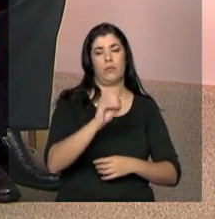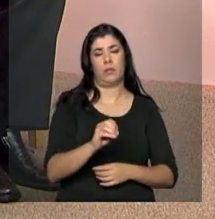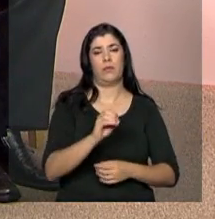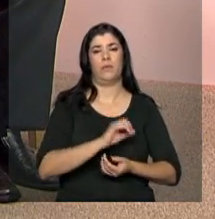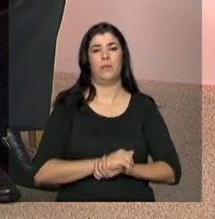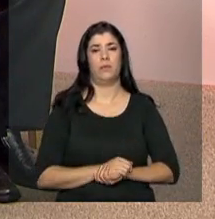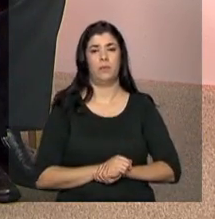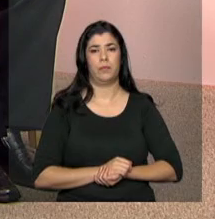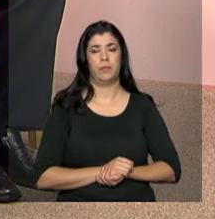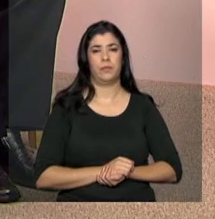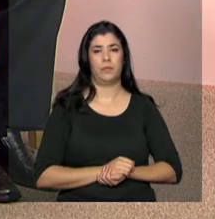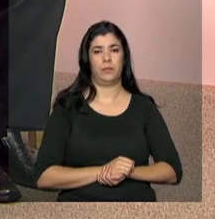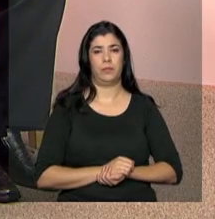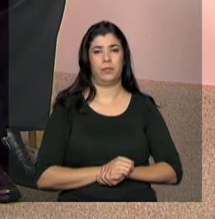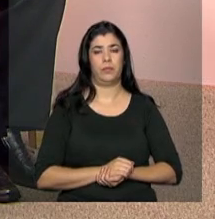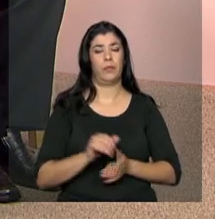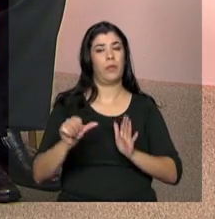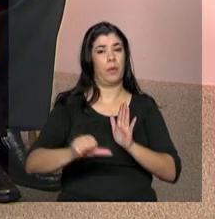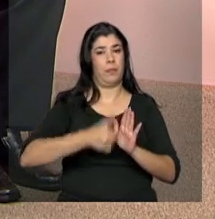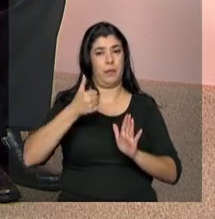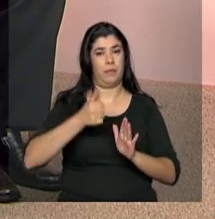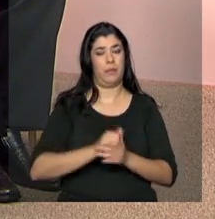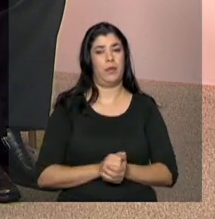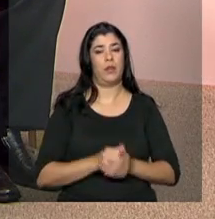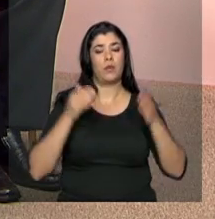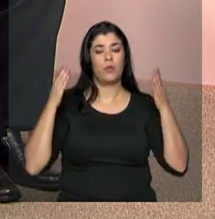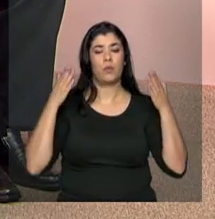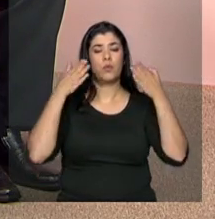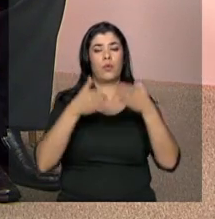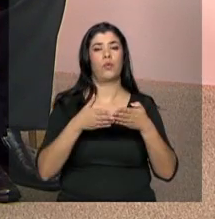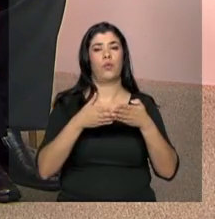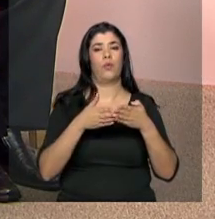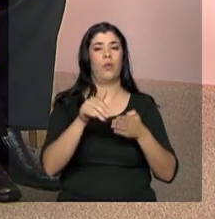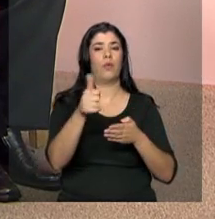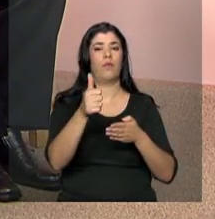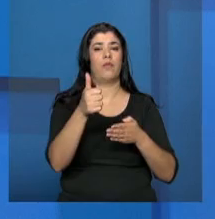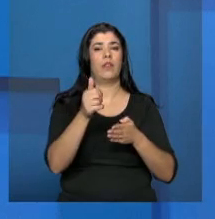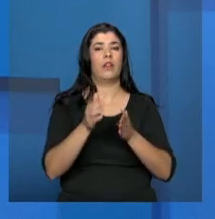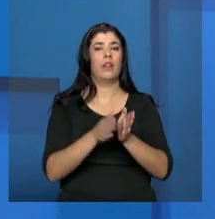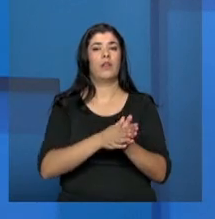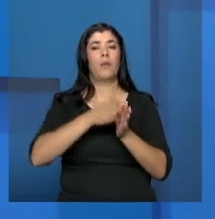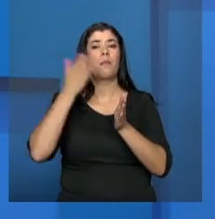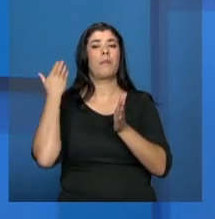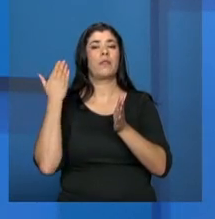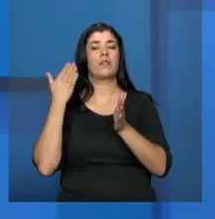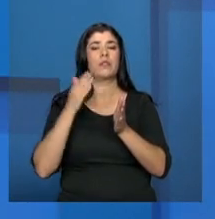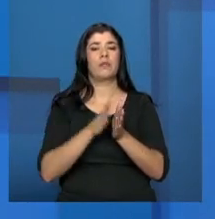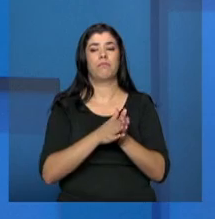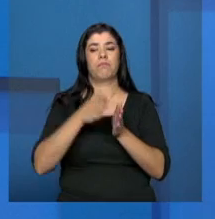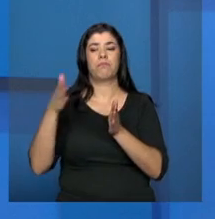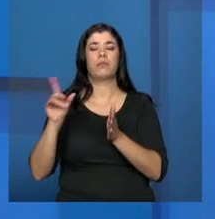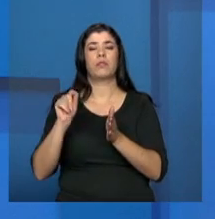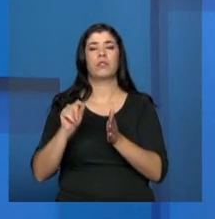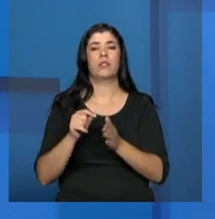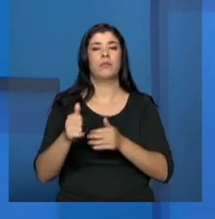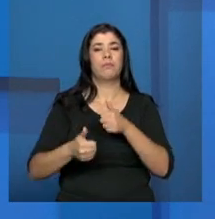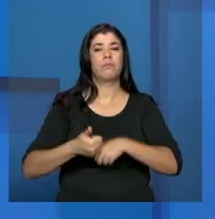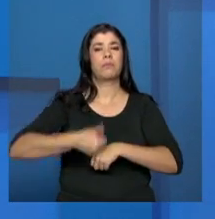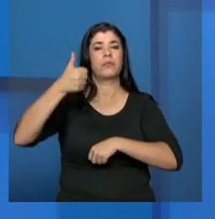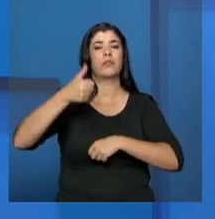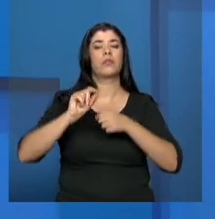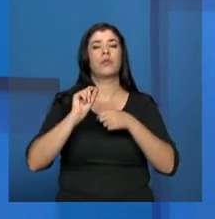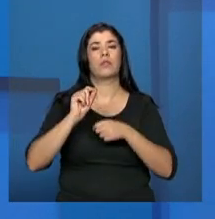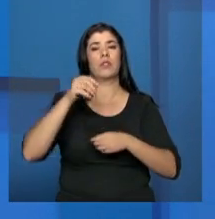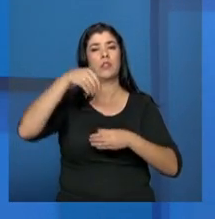Primeiro, centrar numa avaliação do que foi o aprimoramento da gestão do SUAS. Dentro do aprimoramento da gestão do